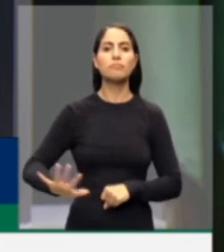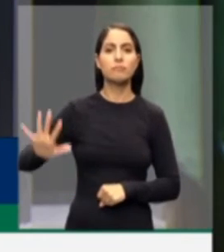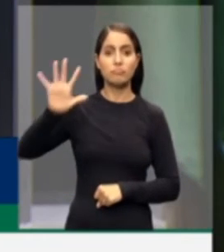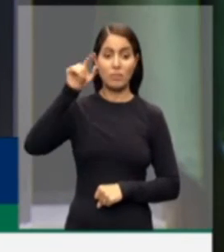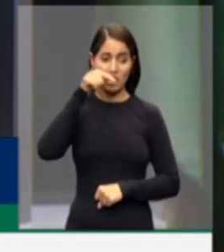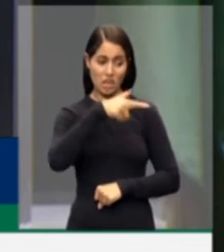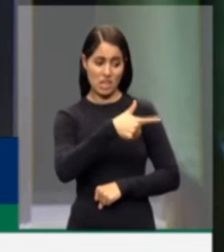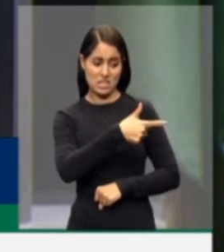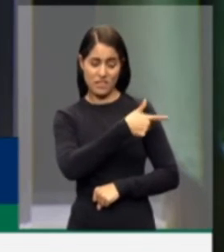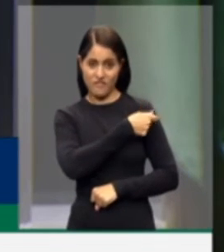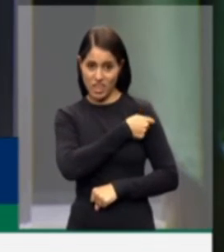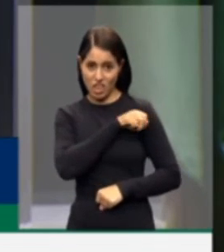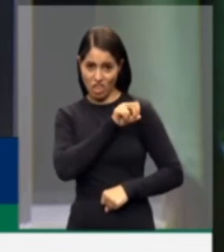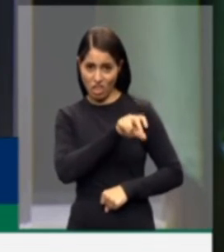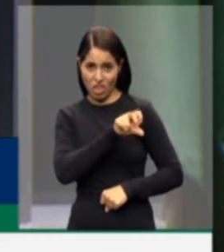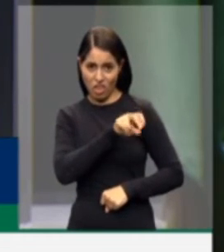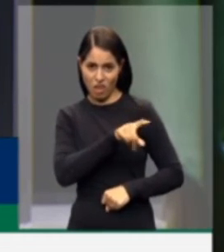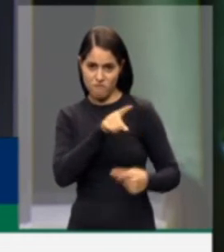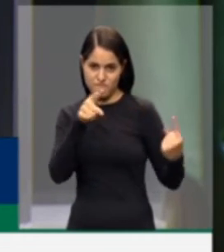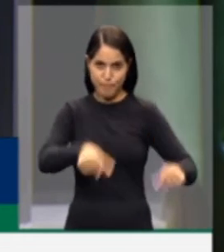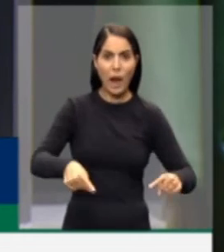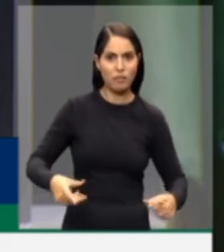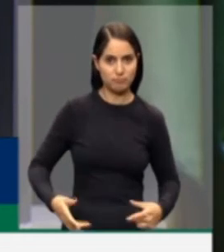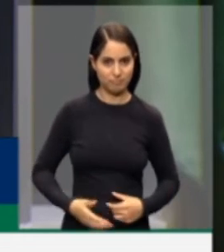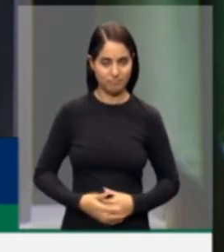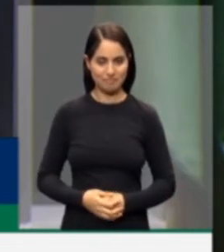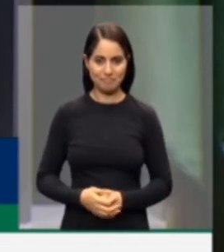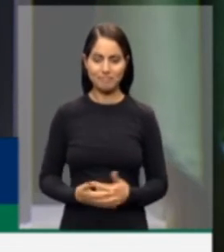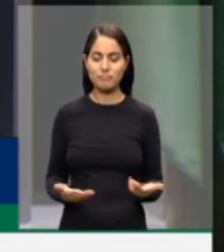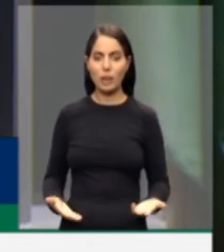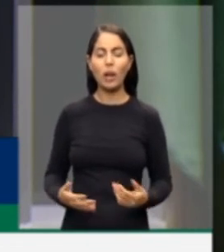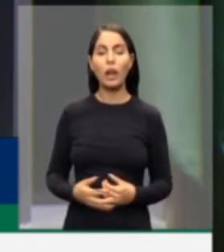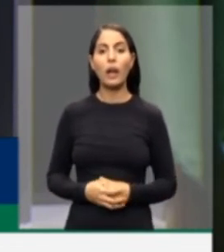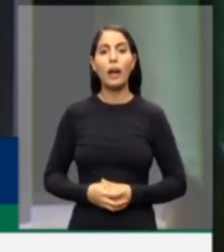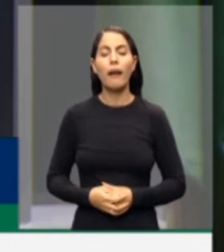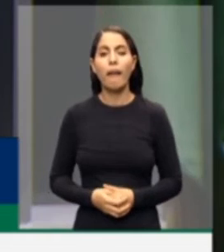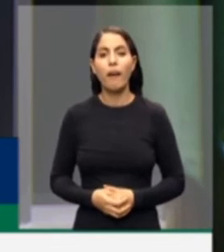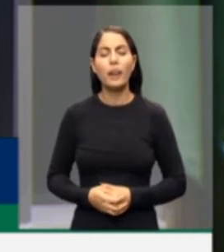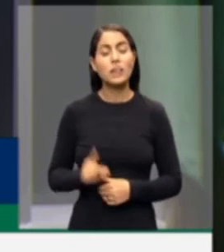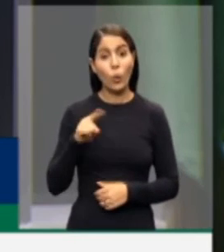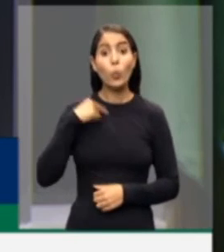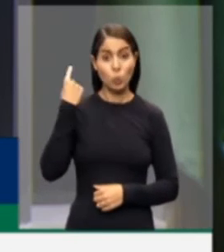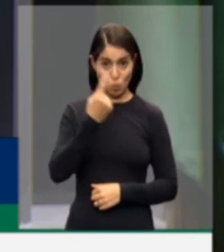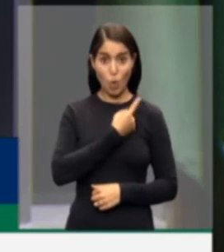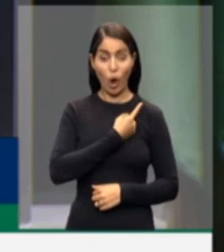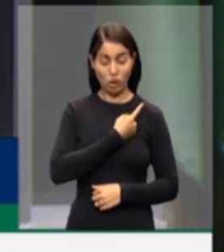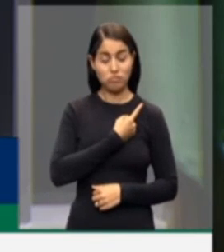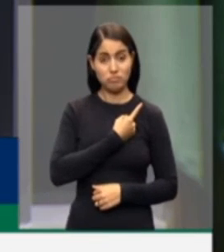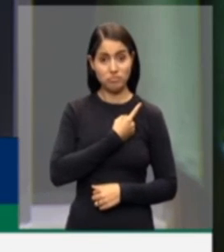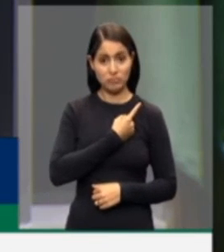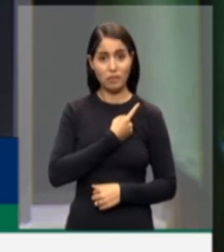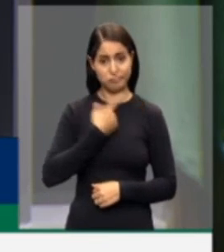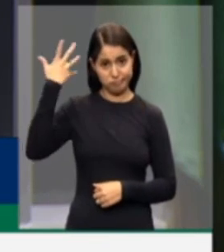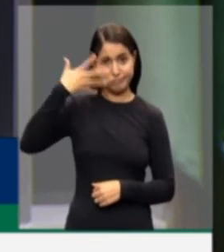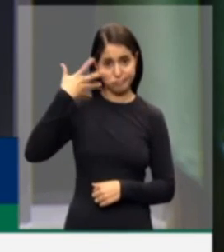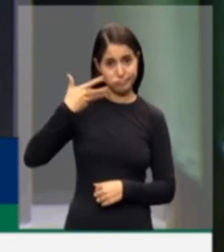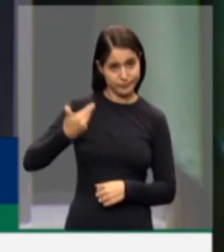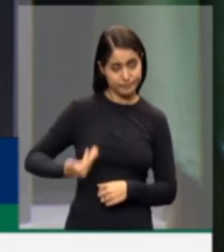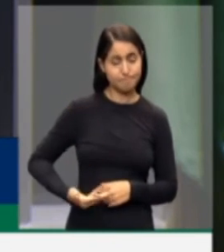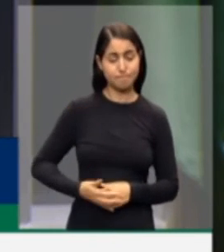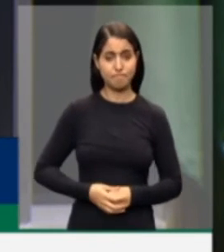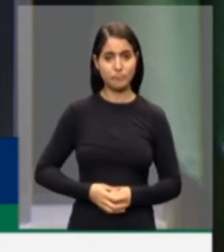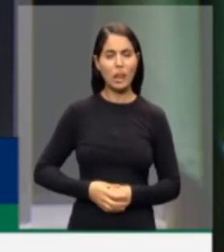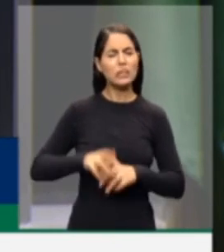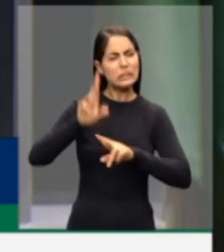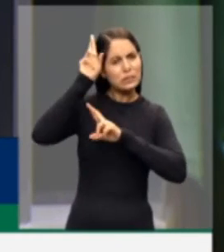vírus maldito. Portanto, seu presidente, essas são as nossas palavras, esperando que o país tenha juízo